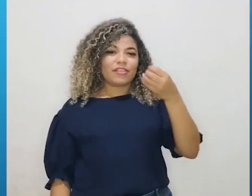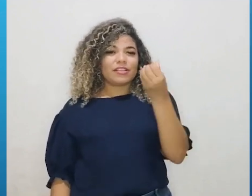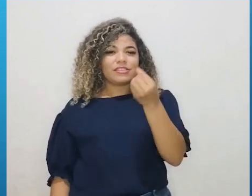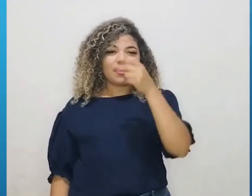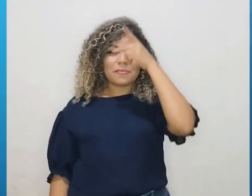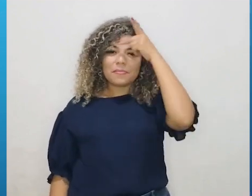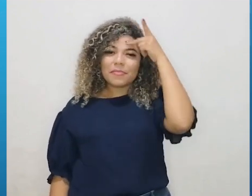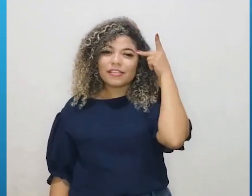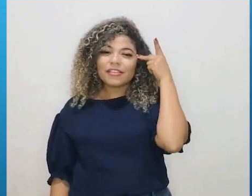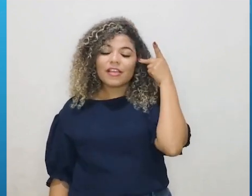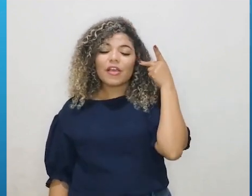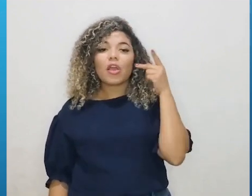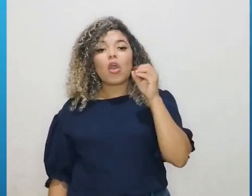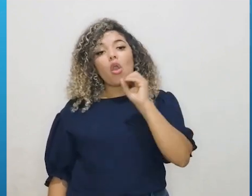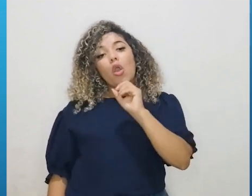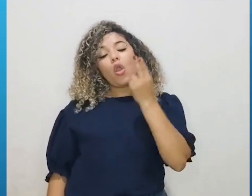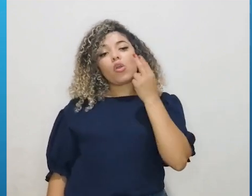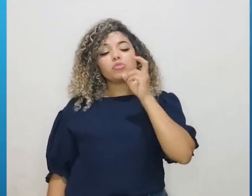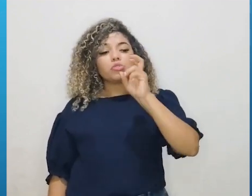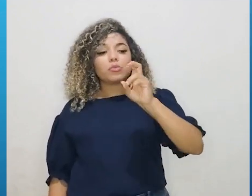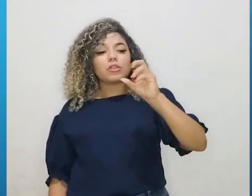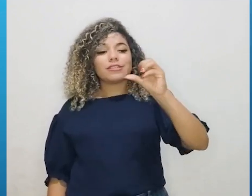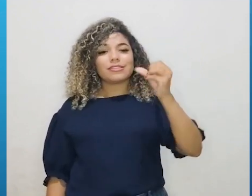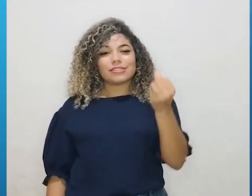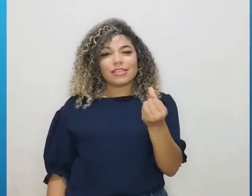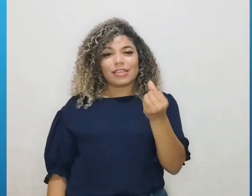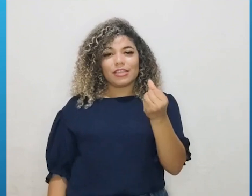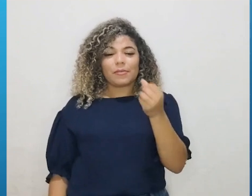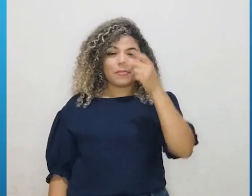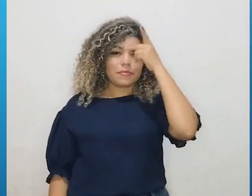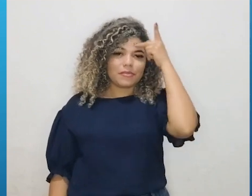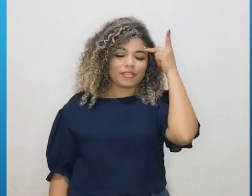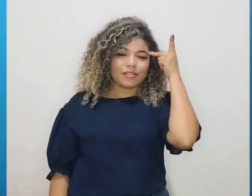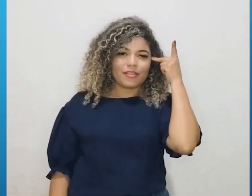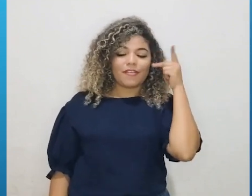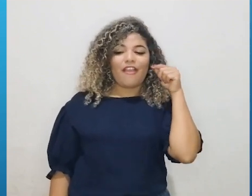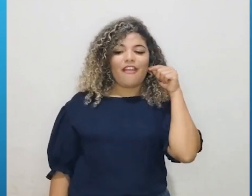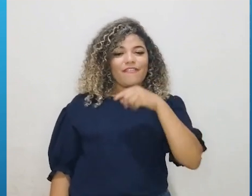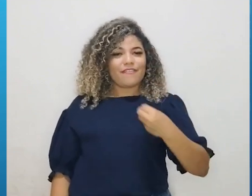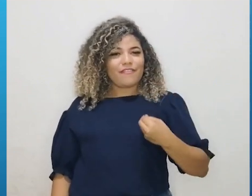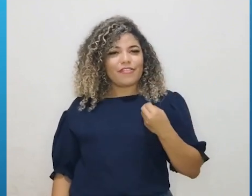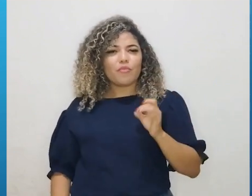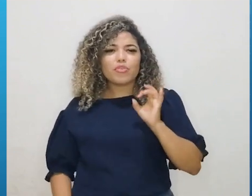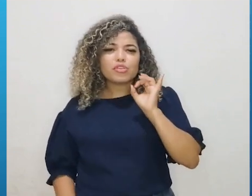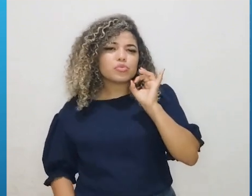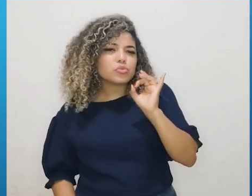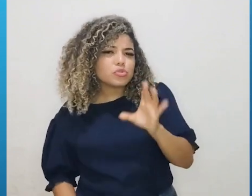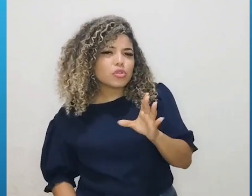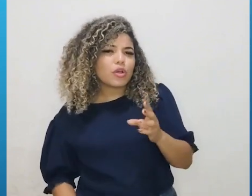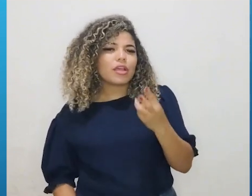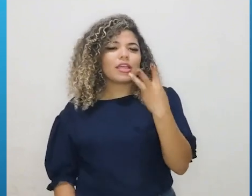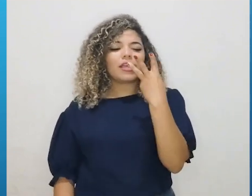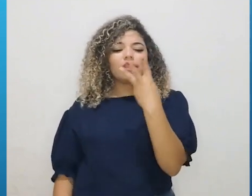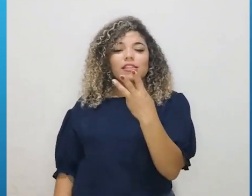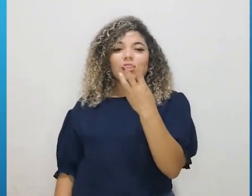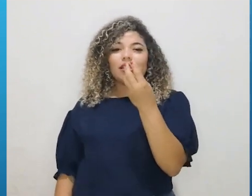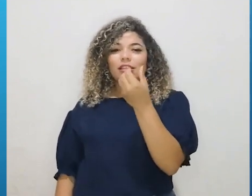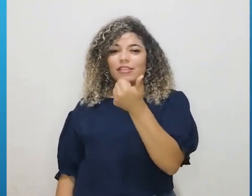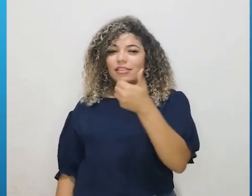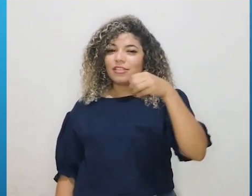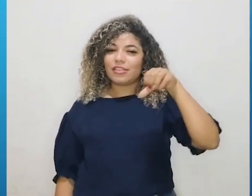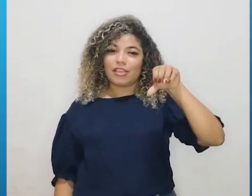de pessoas ou 56,95 da população vivem em apenas 319